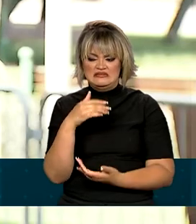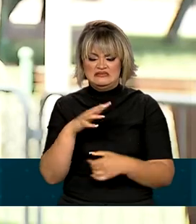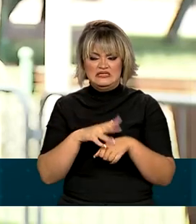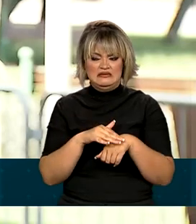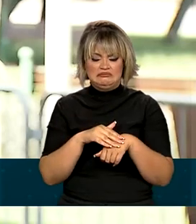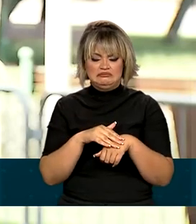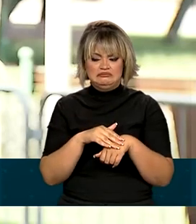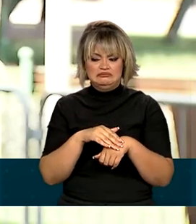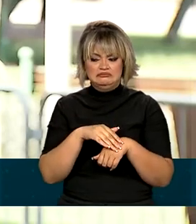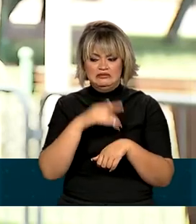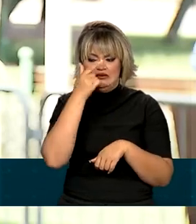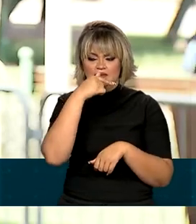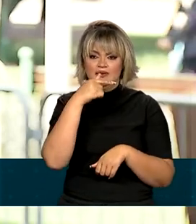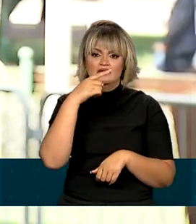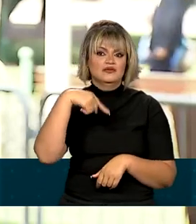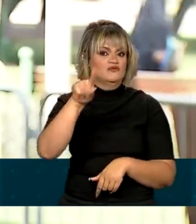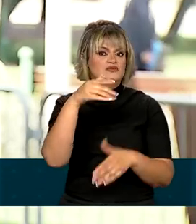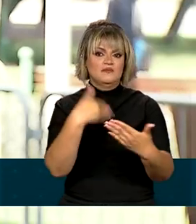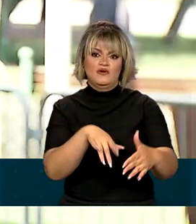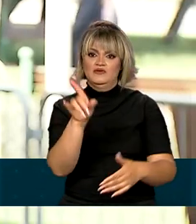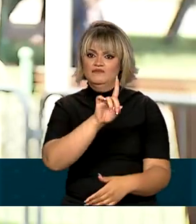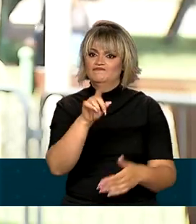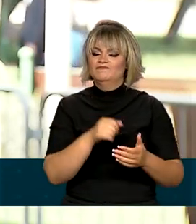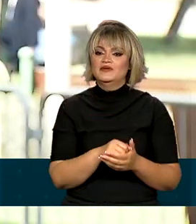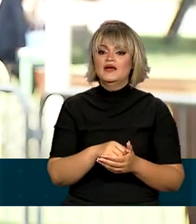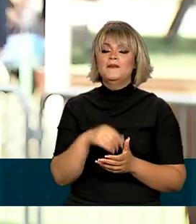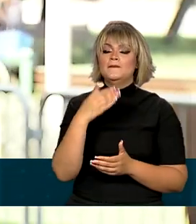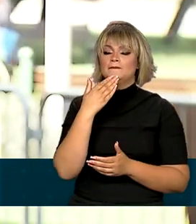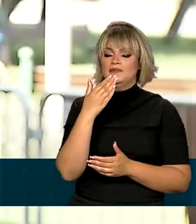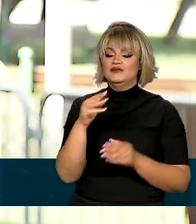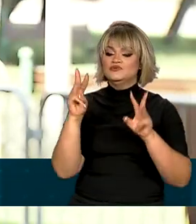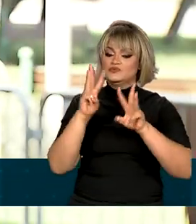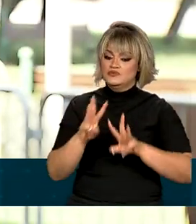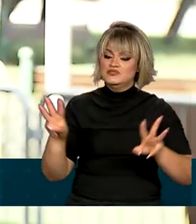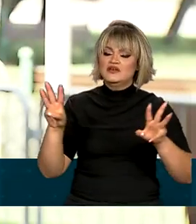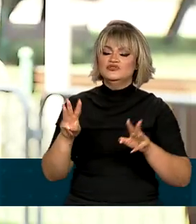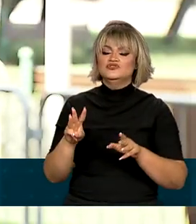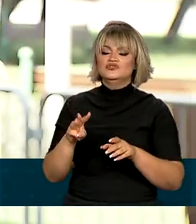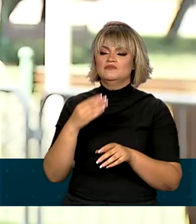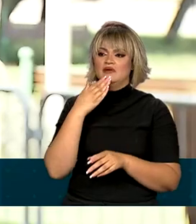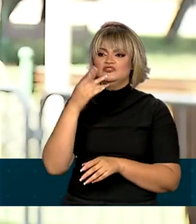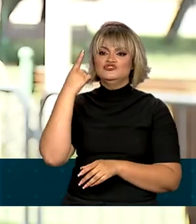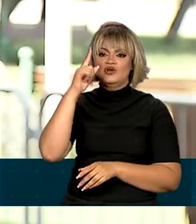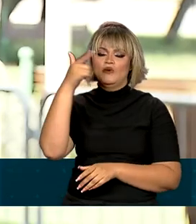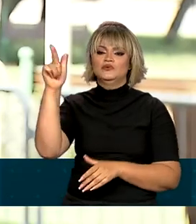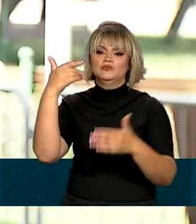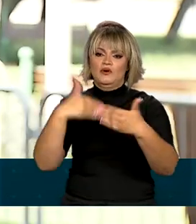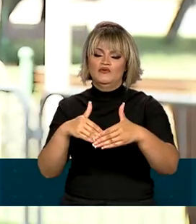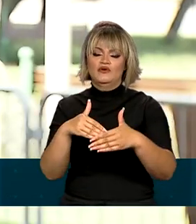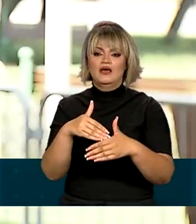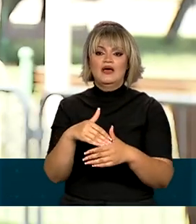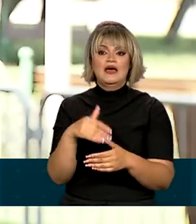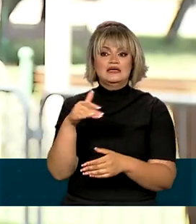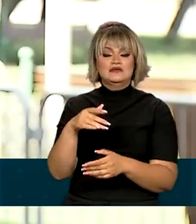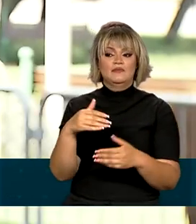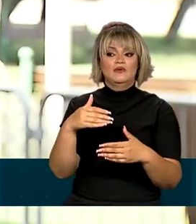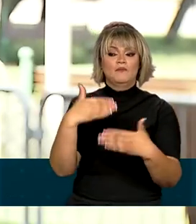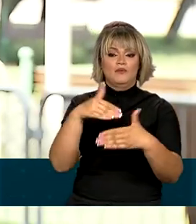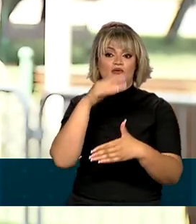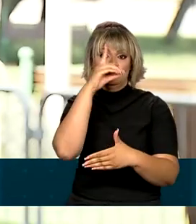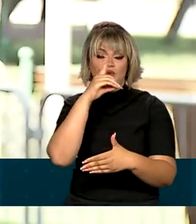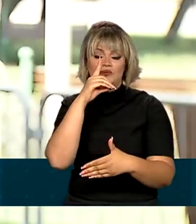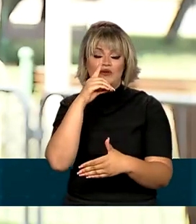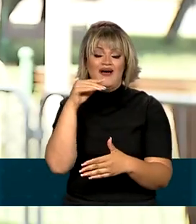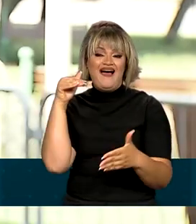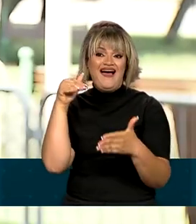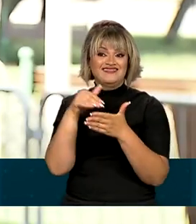a reaplicação da prova. Pode ser feito isso lá na página do participante. Isso deve ser feito em até cinco dias úteis após